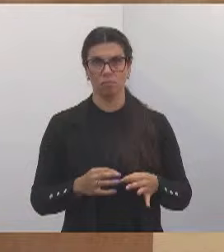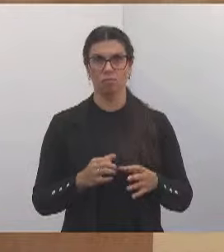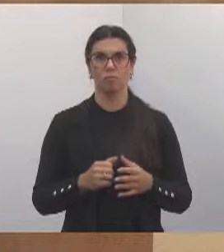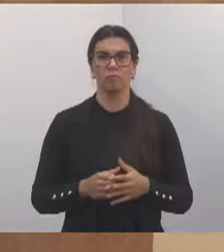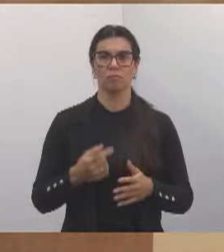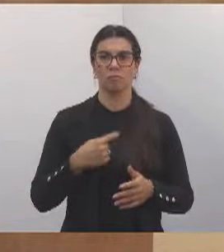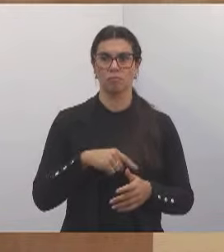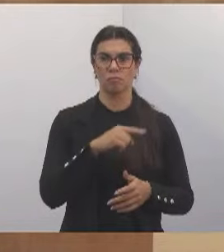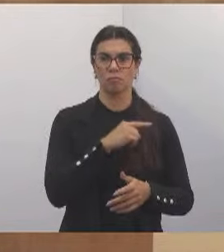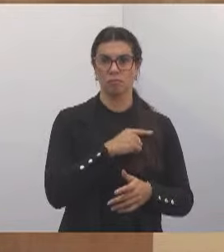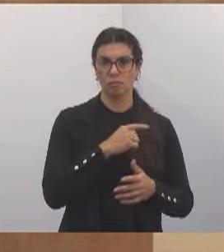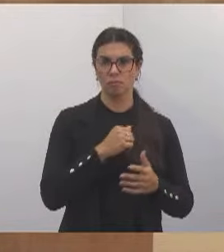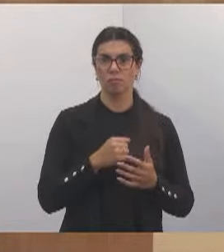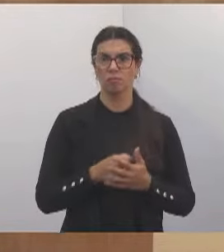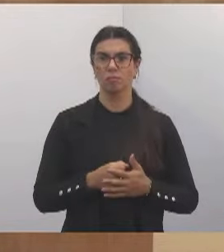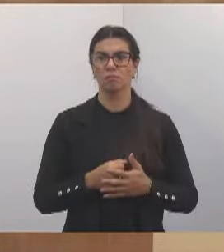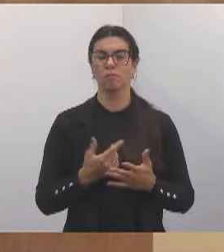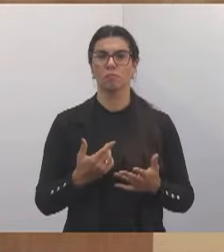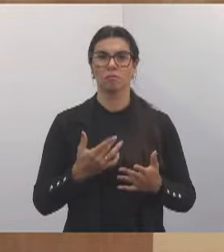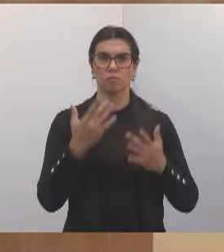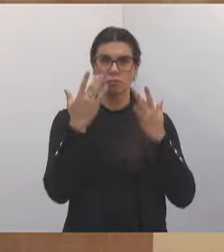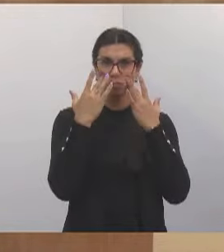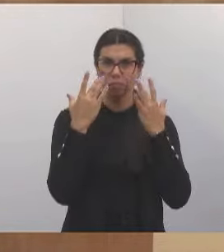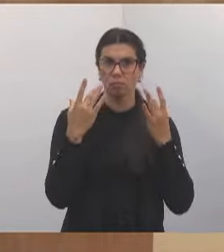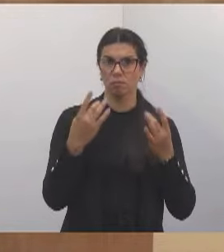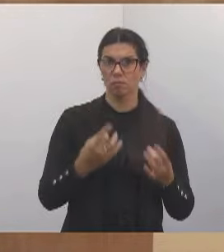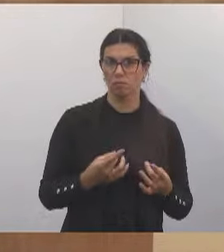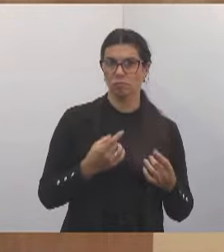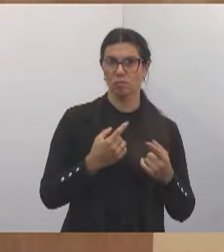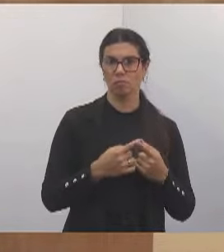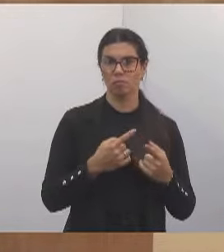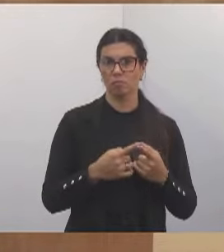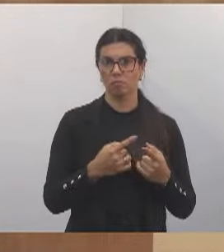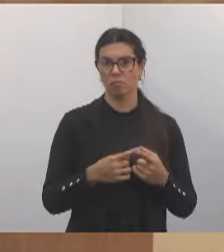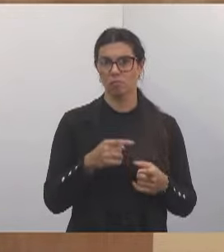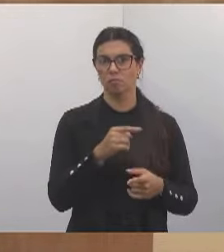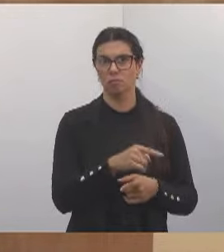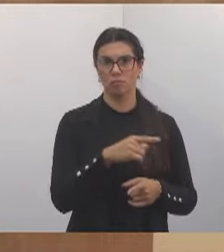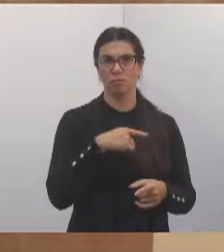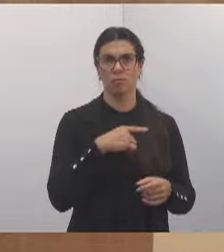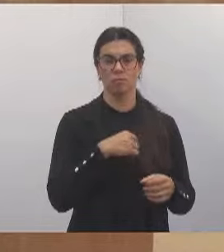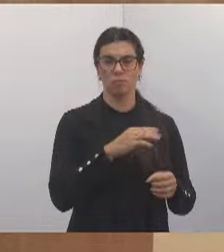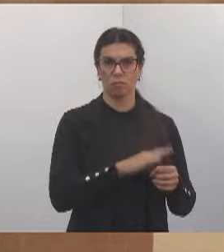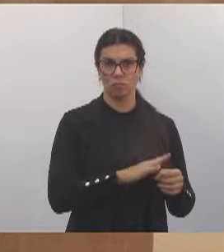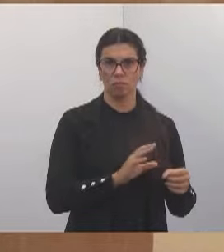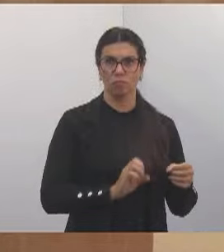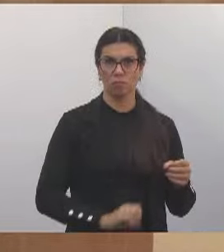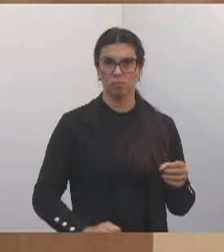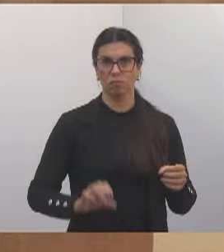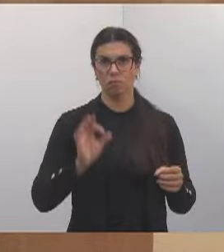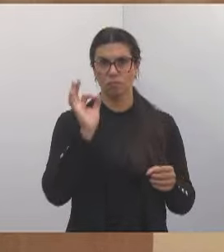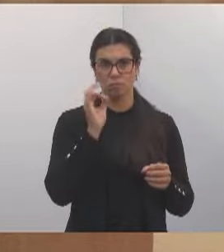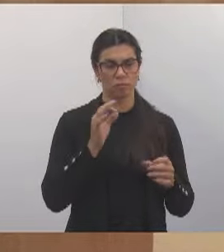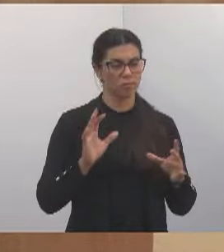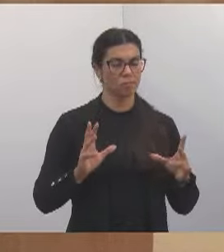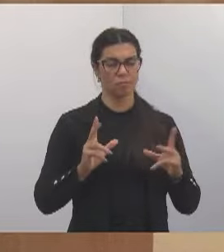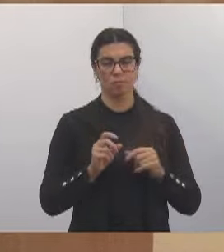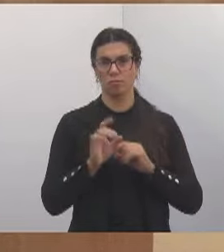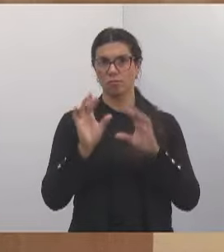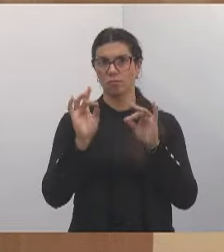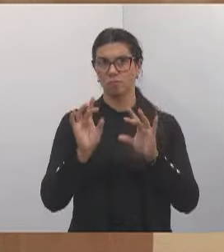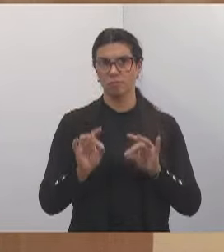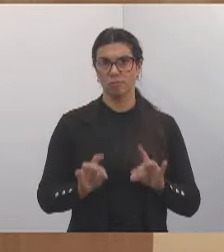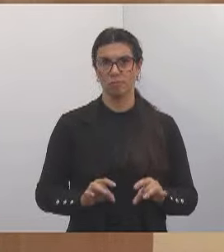atentos às redes que ali passam, passam rede de esgoto, de água, mas isso tudo eles já sabem como